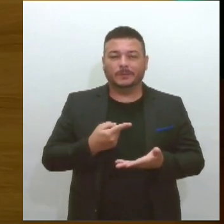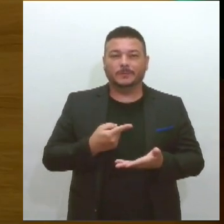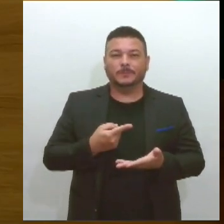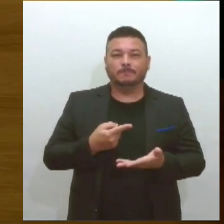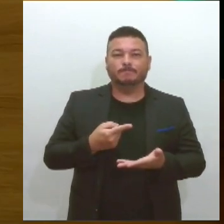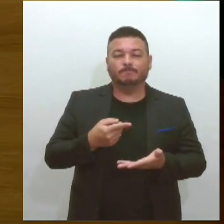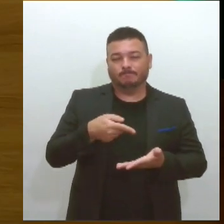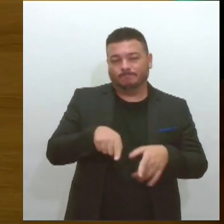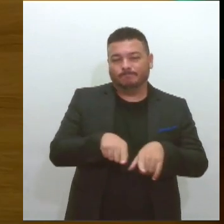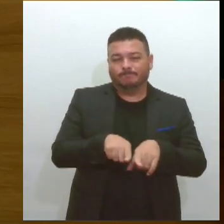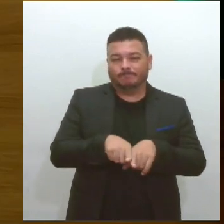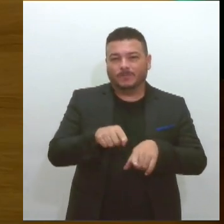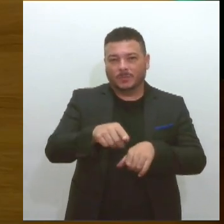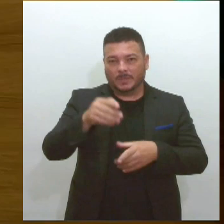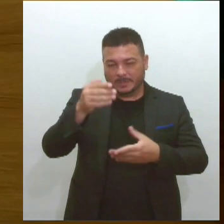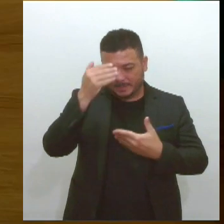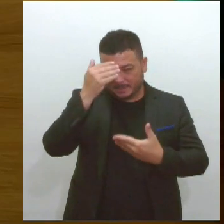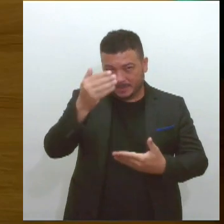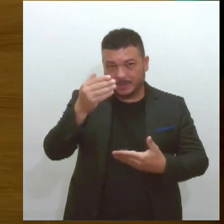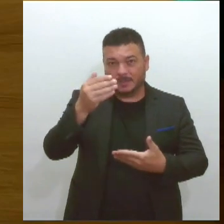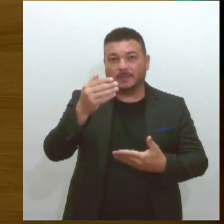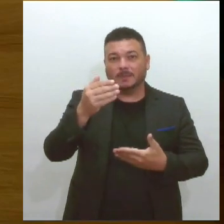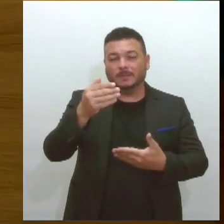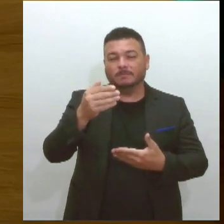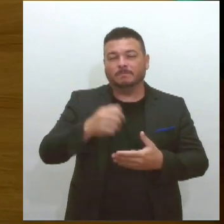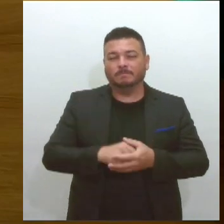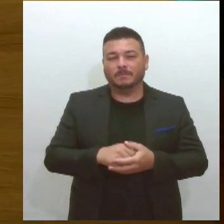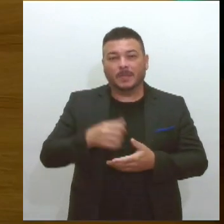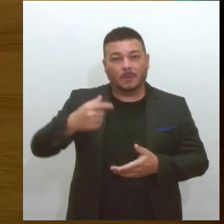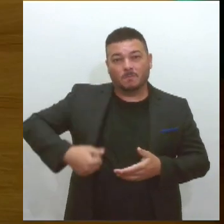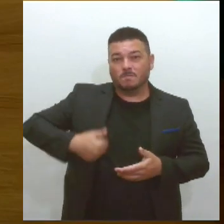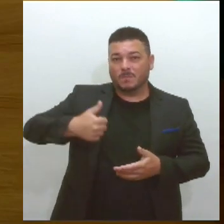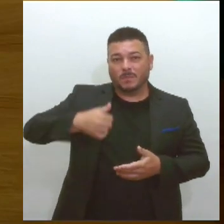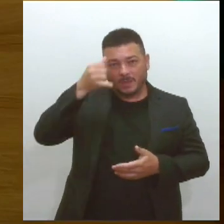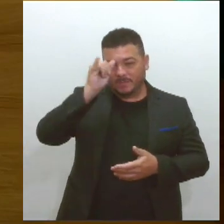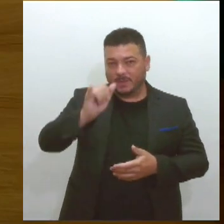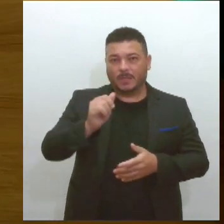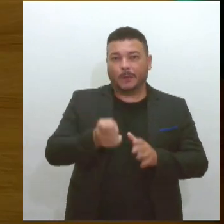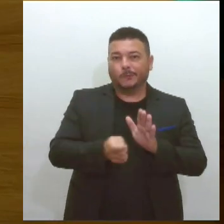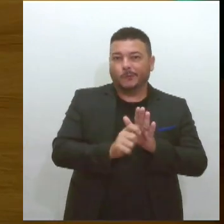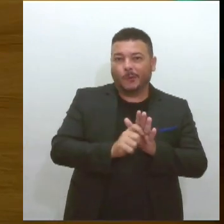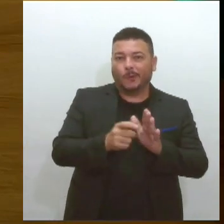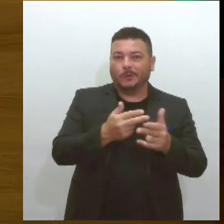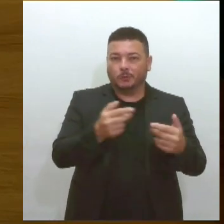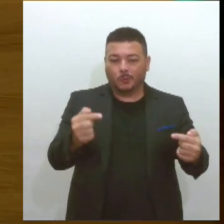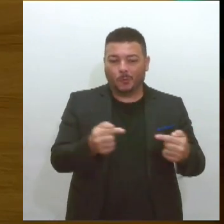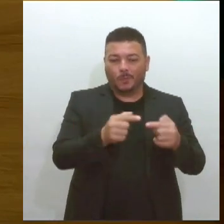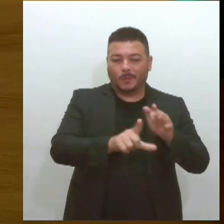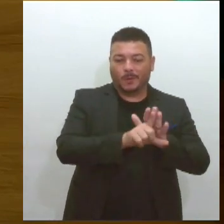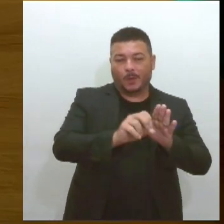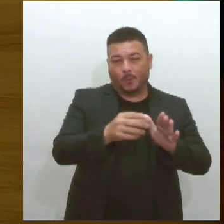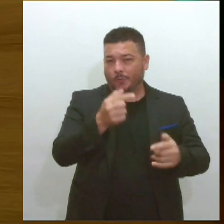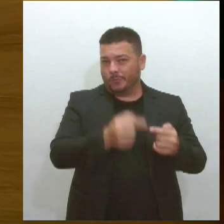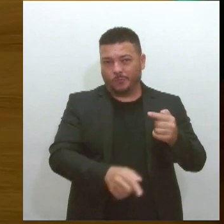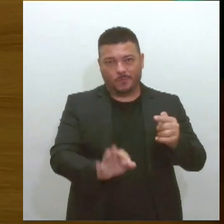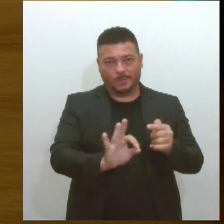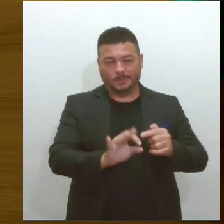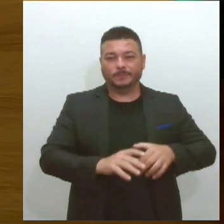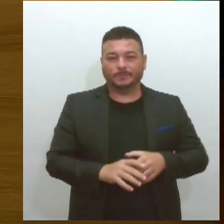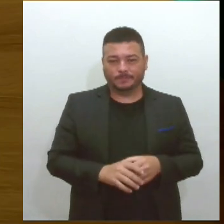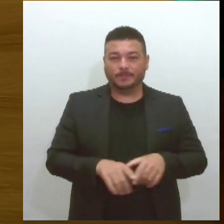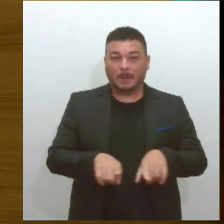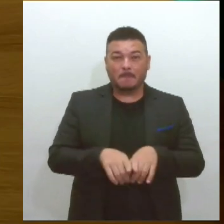primeiro passo no combate ao consumo de drogas abusivas, lícitas ou ilícitas, principalmente em uma faixa etária mais